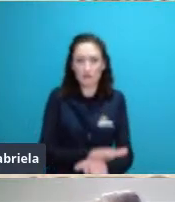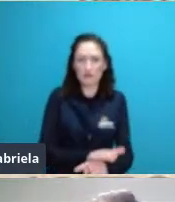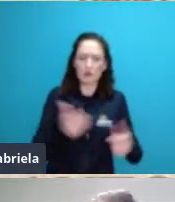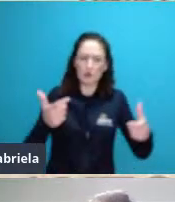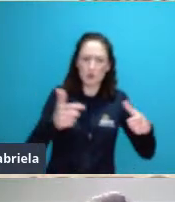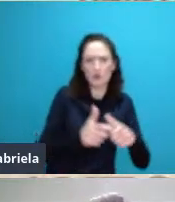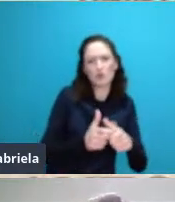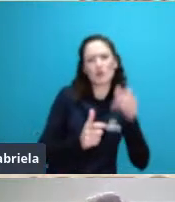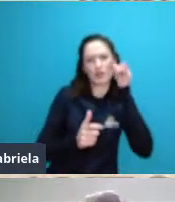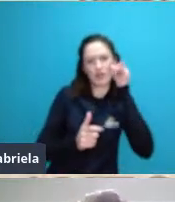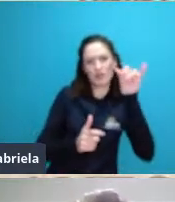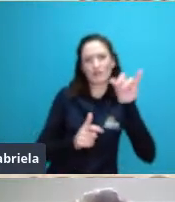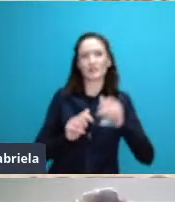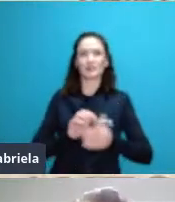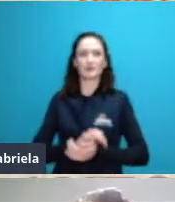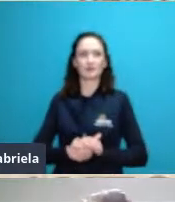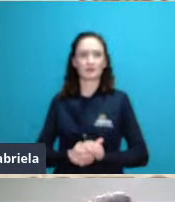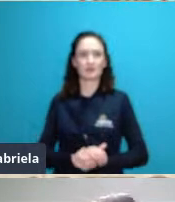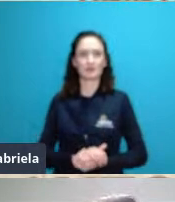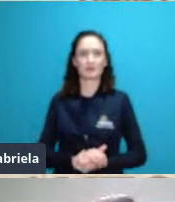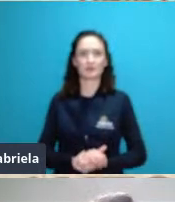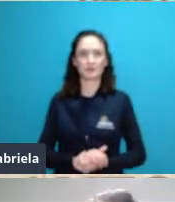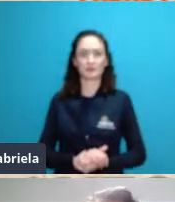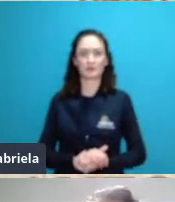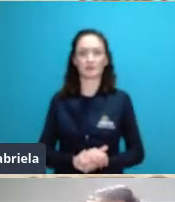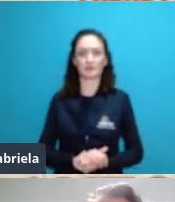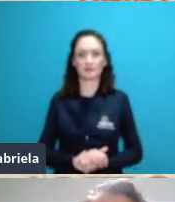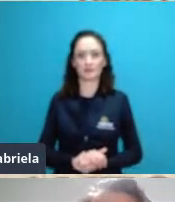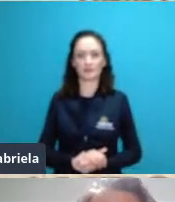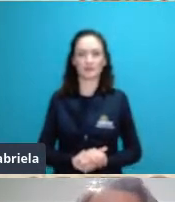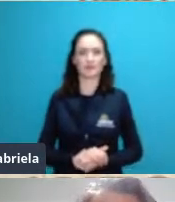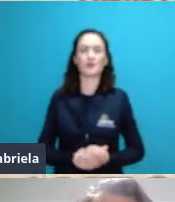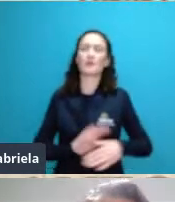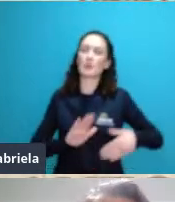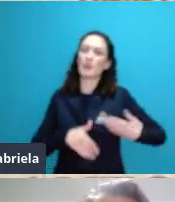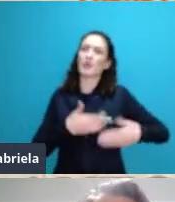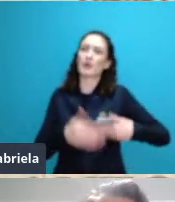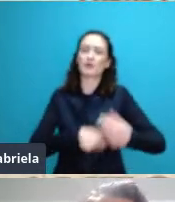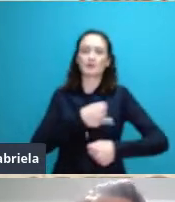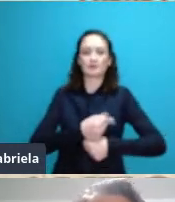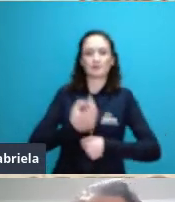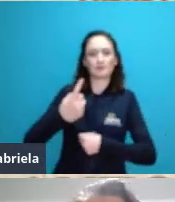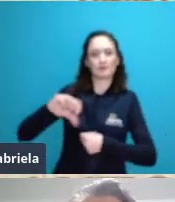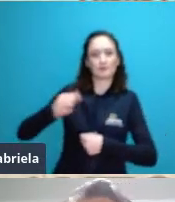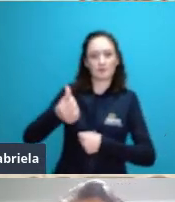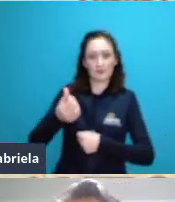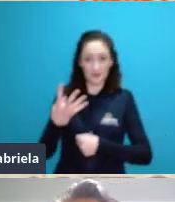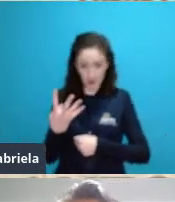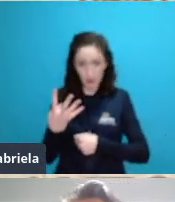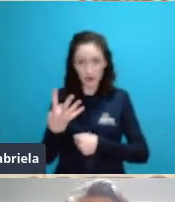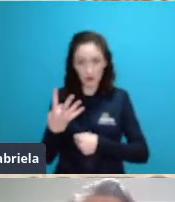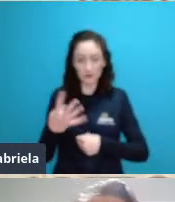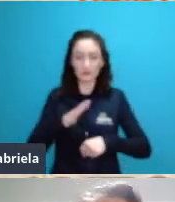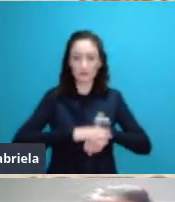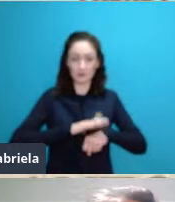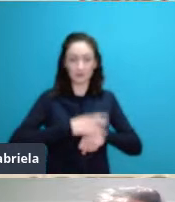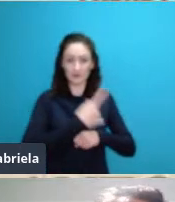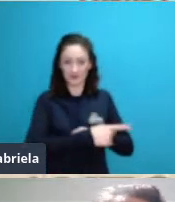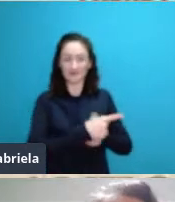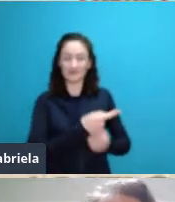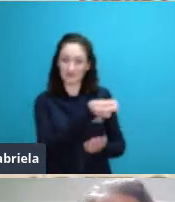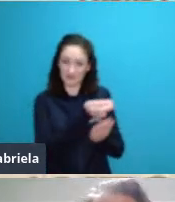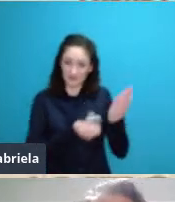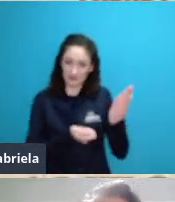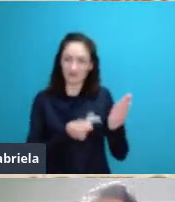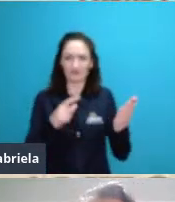pode passar por favor na década de 60 em 64 ele publicou esse artigo que é o artigo pelo qual ele é mais